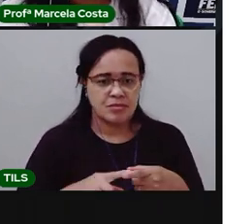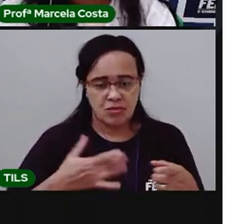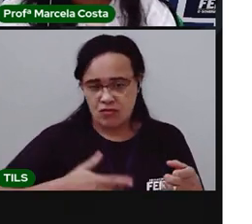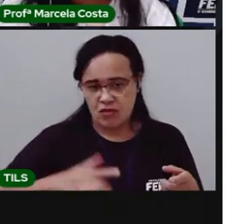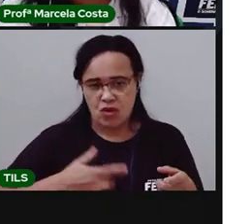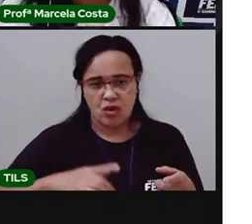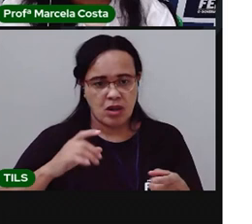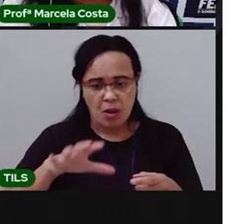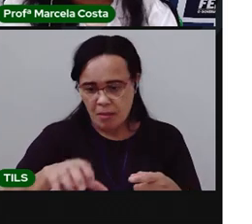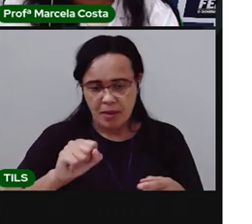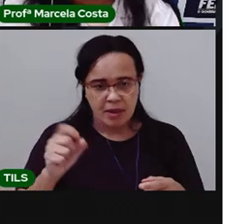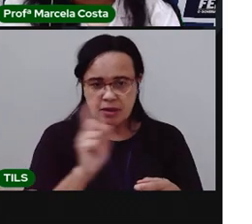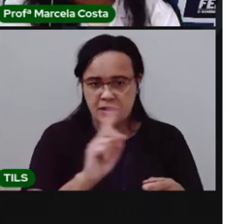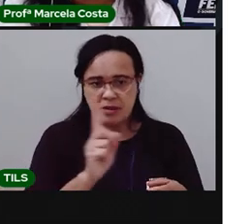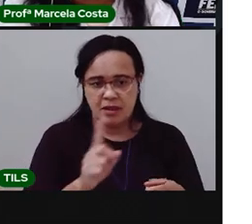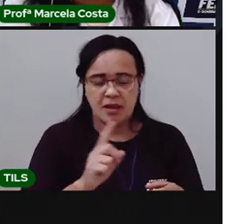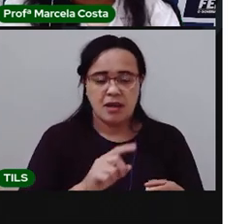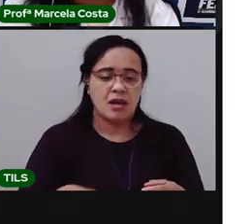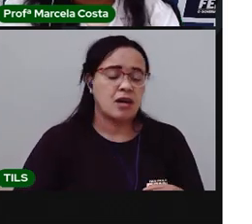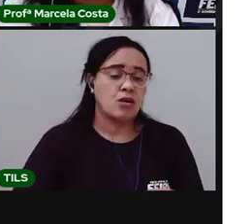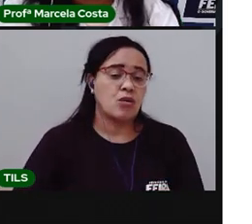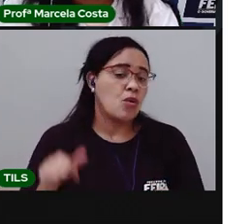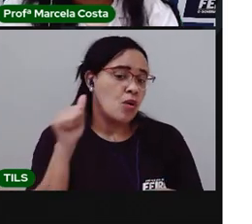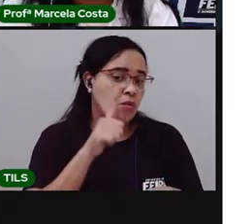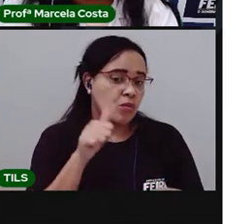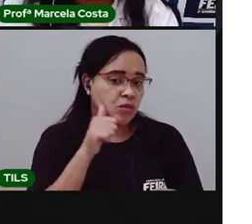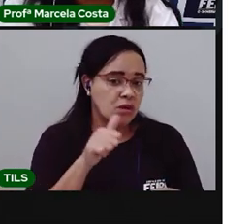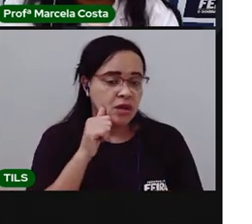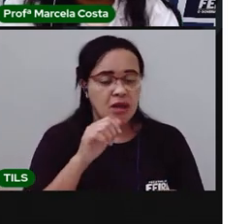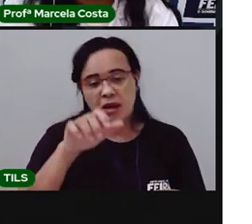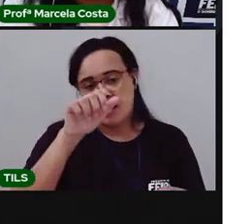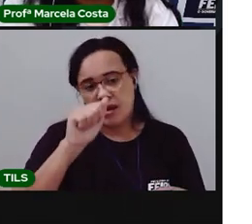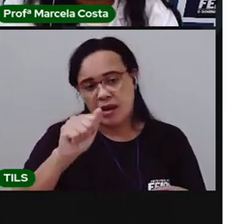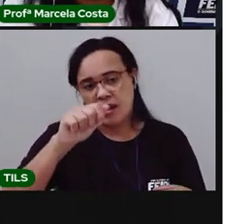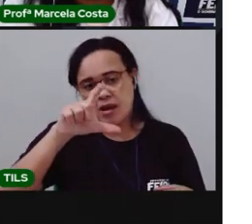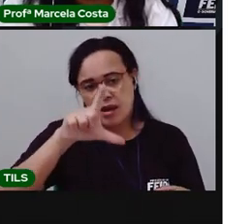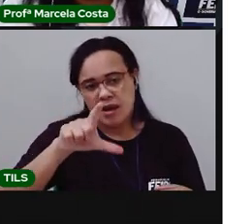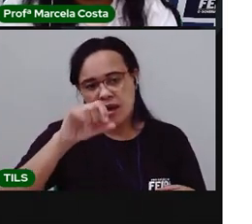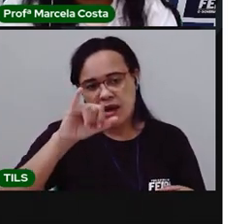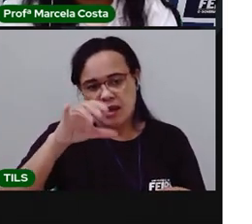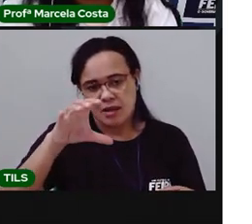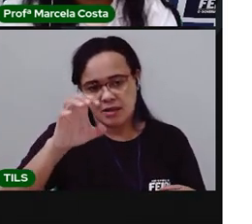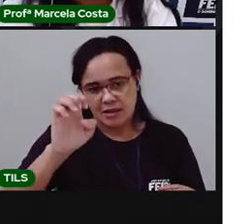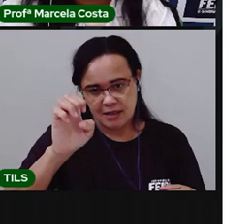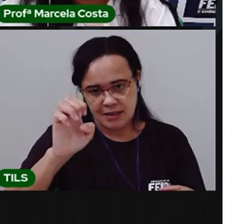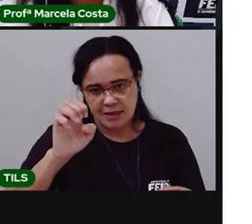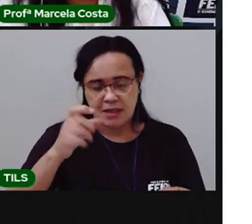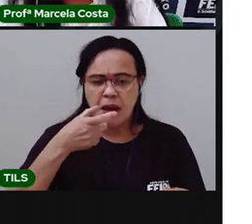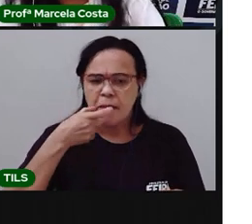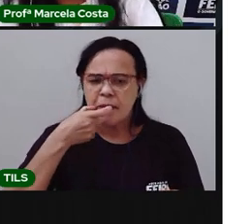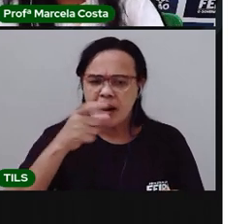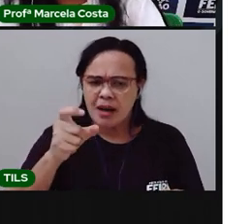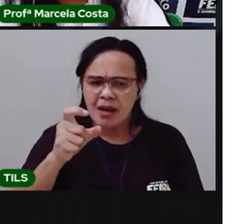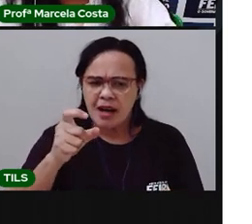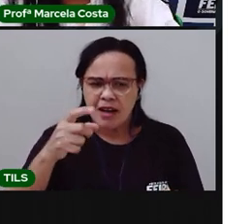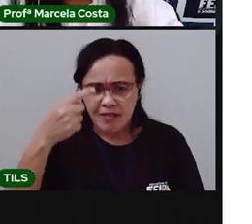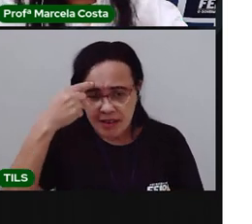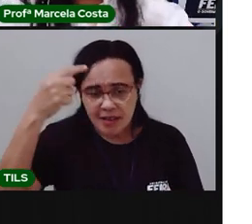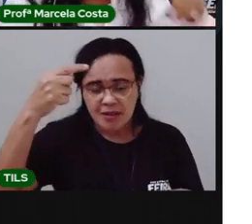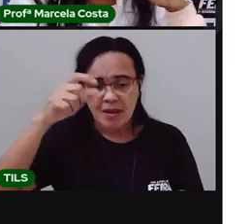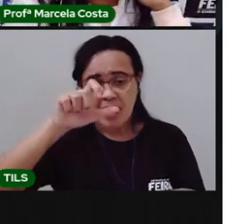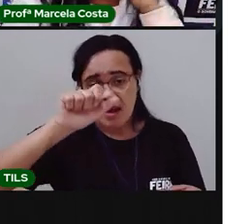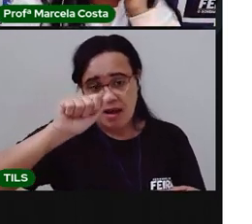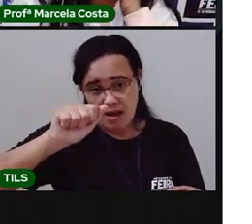danrão, de dona Alice. Olha a palavrinha aqui. Alice. Alice começa com qual